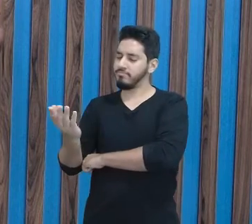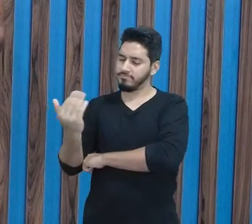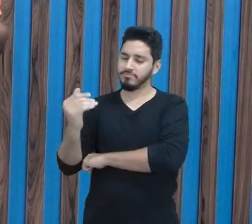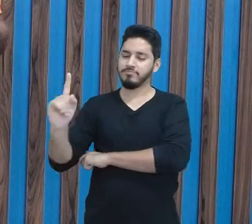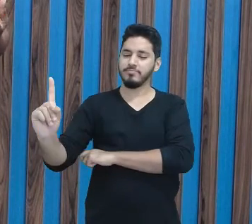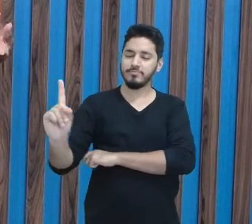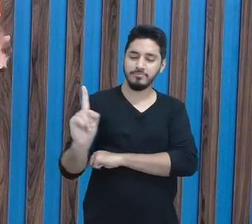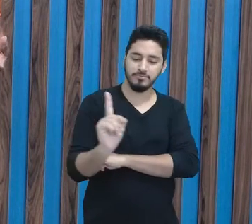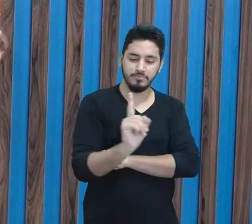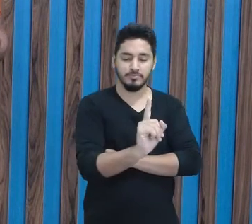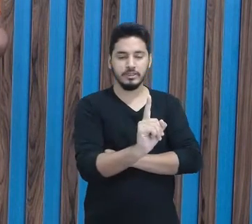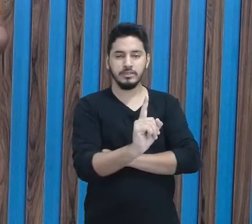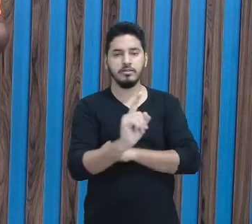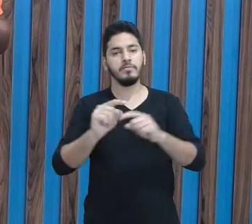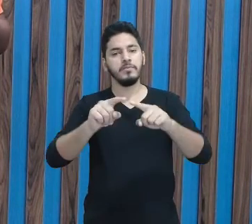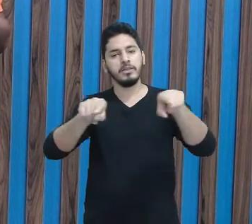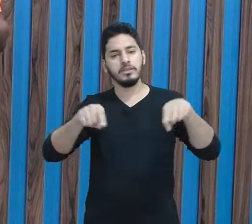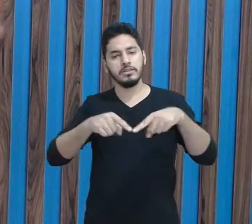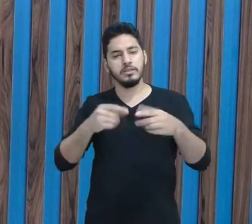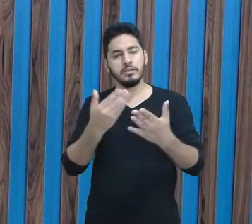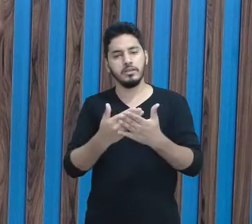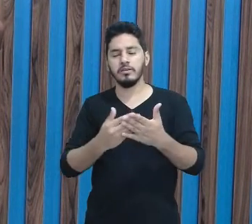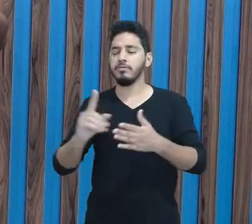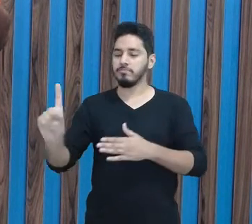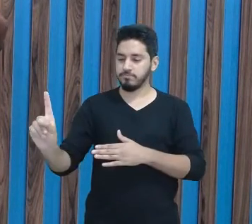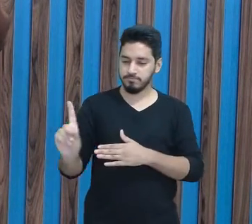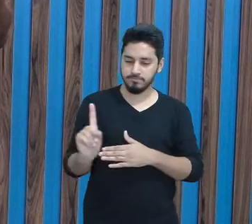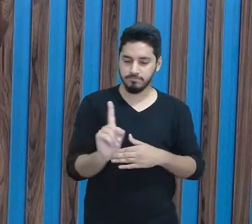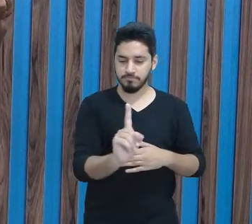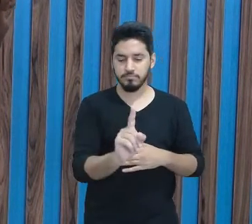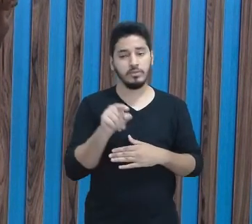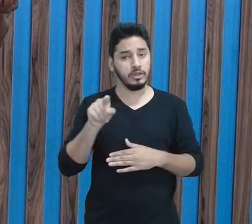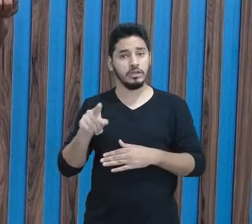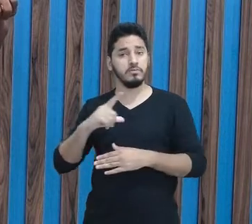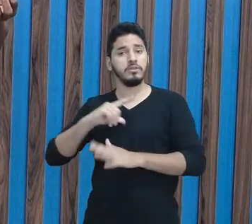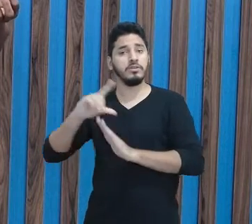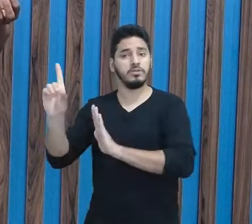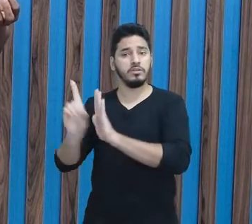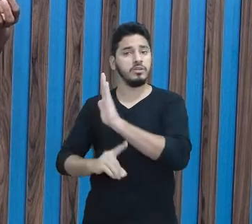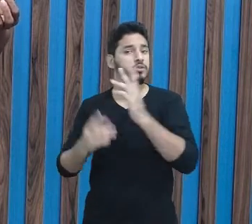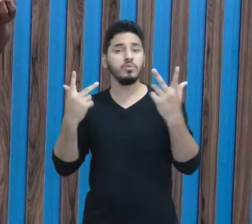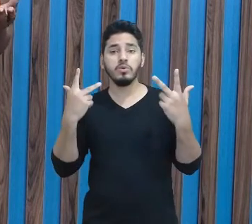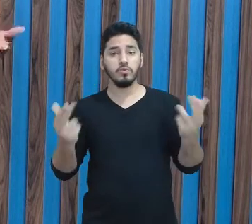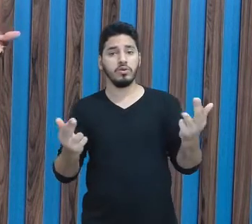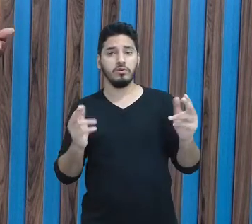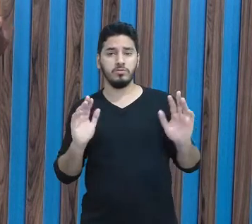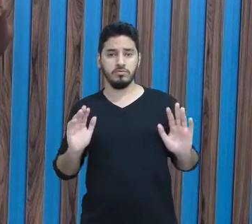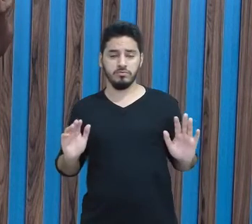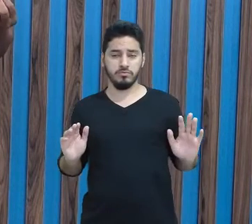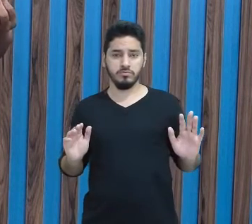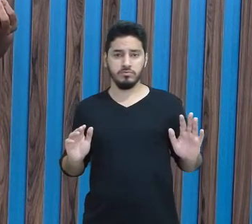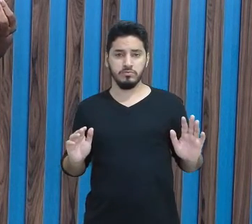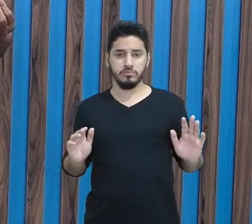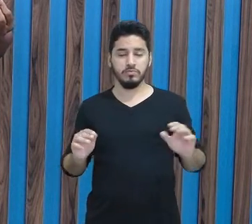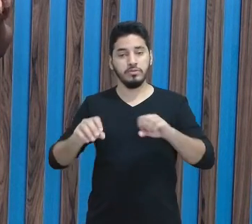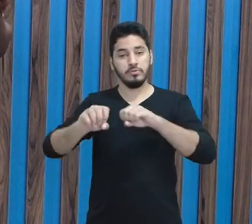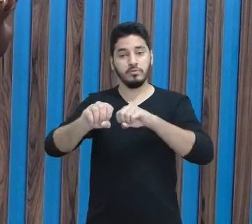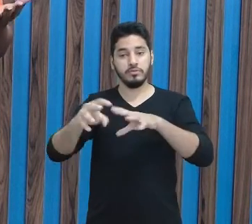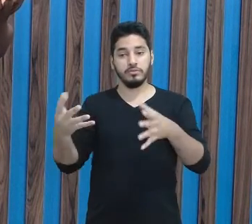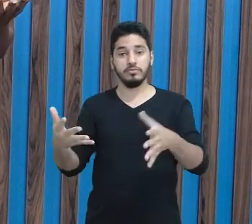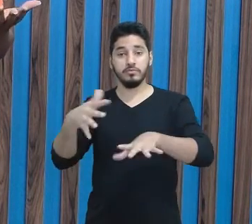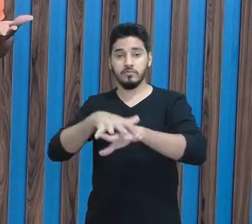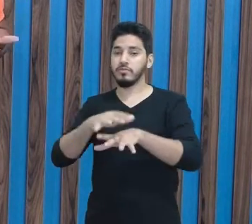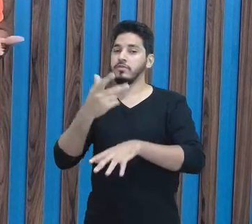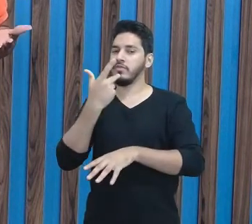escola, na nossa sala de aula, que ele tem o mesmo direito que os demais. A educação, inclusive, ela